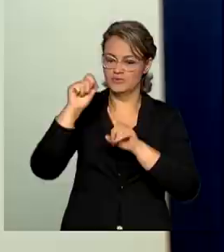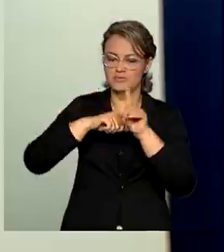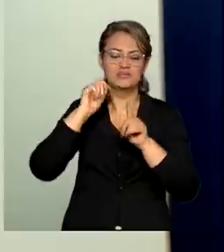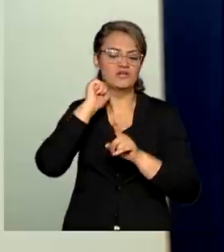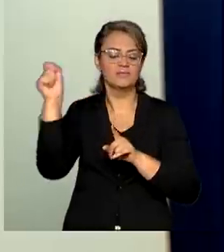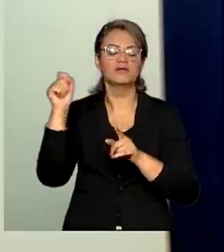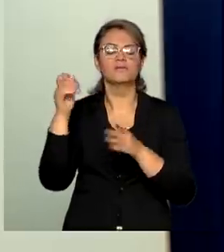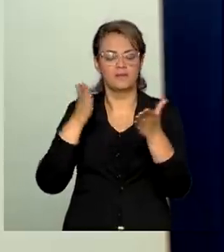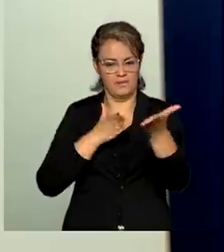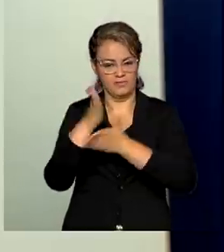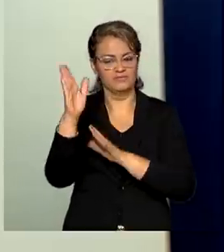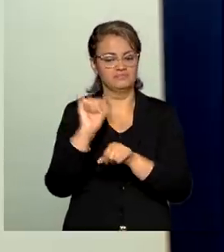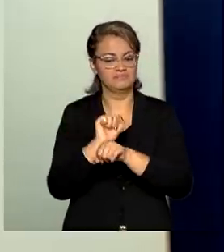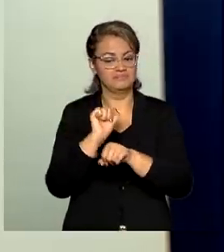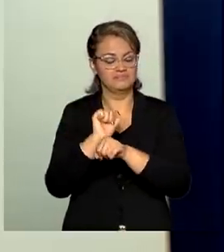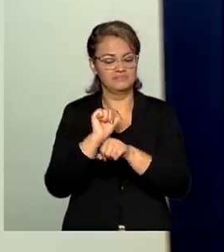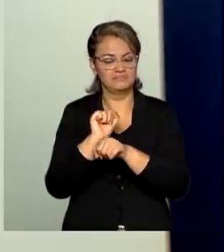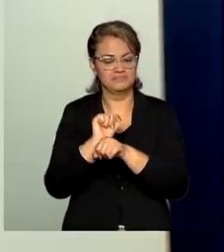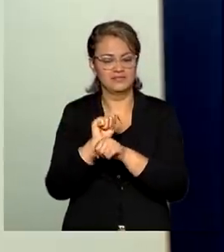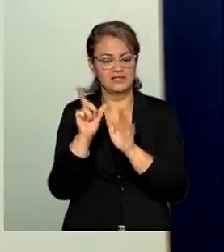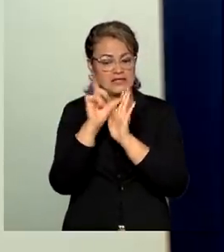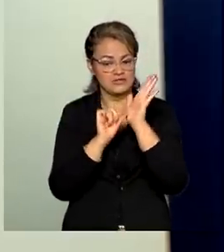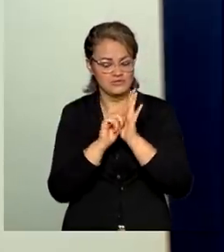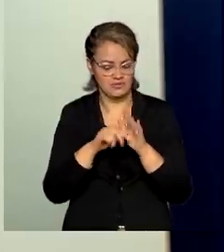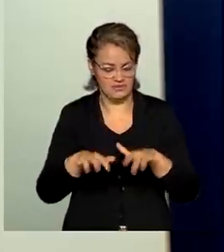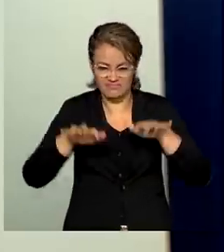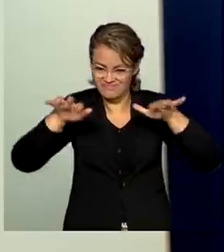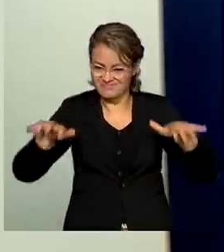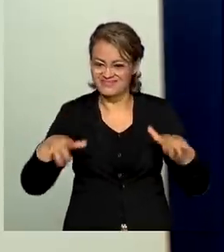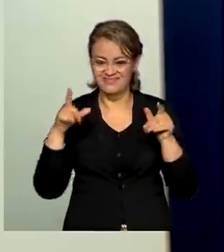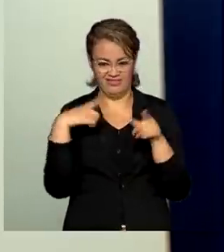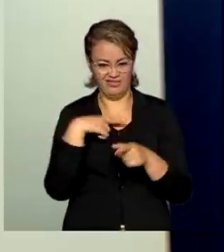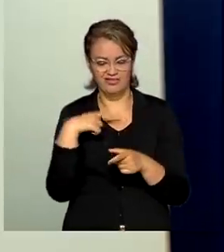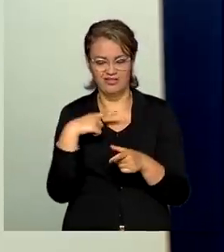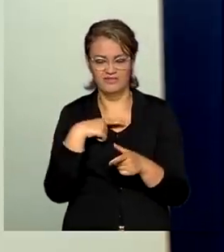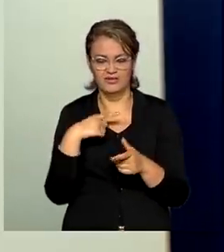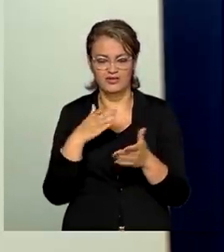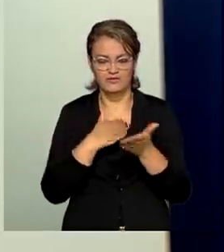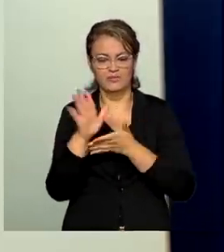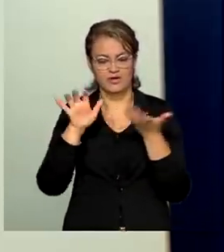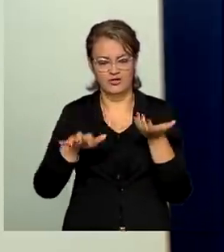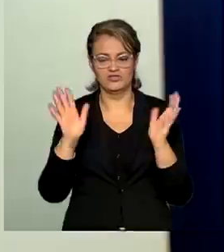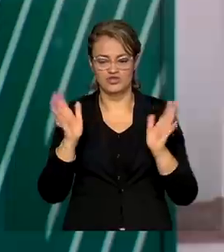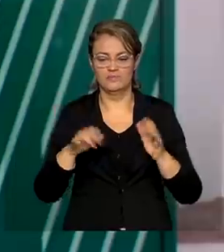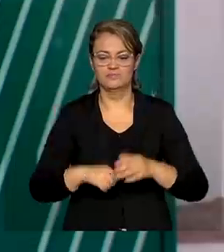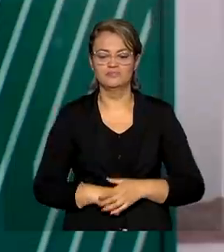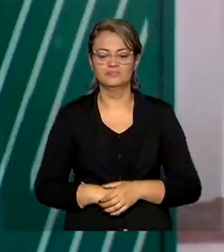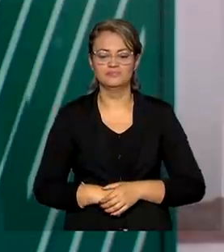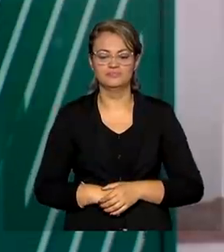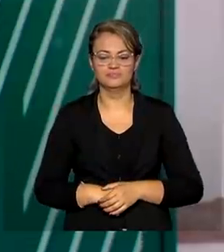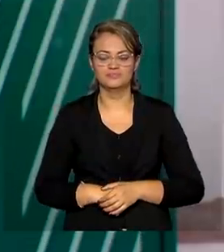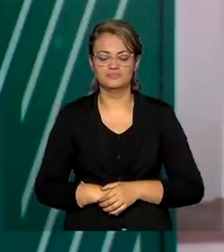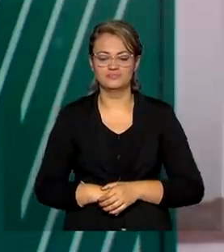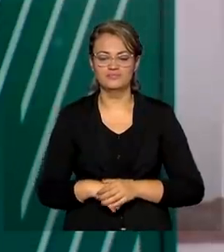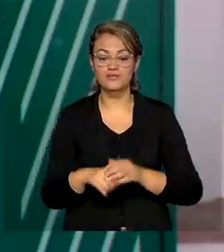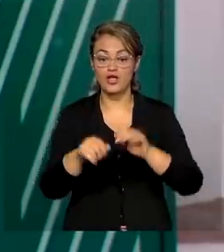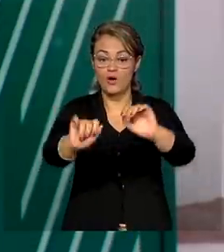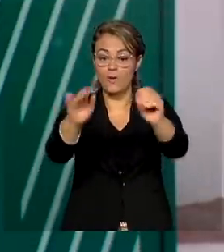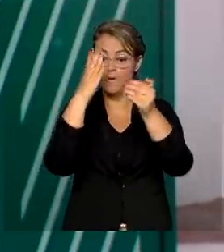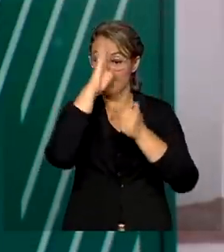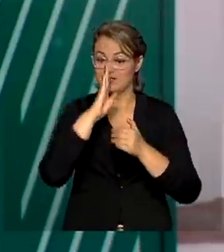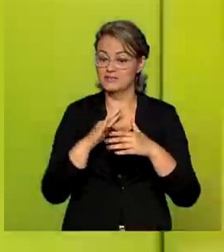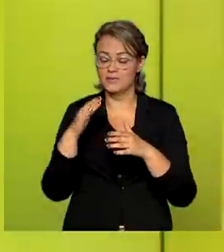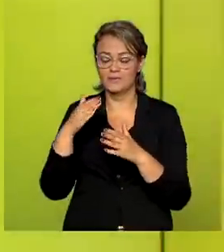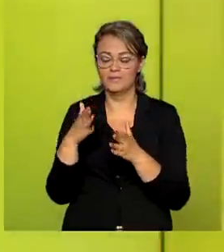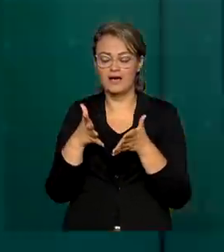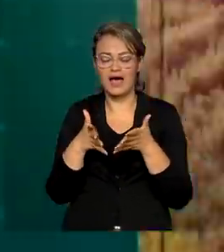sancionar esse orçamento negociado e aprovado no Congresso. O Brasil participa amanhã